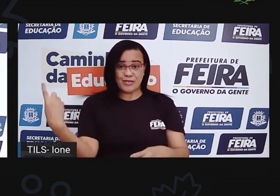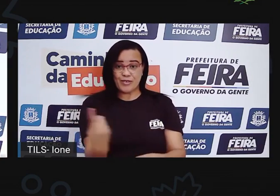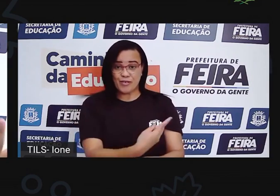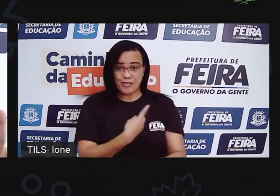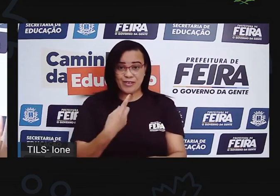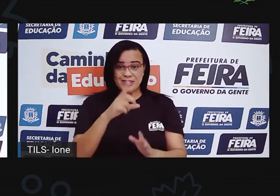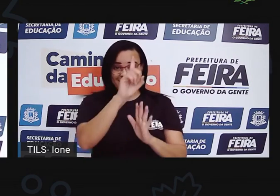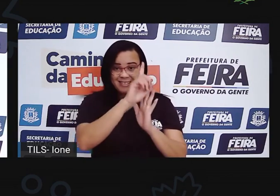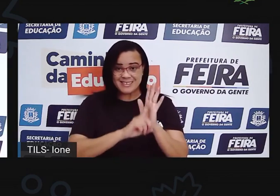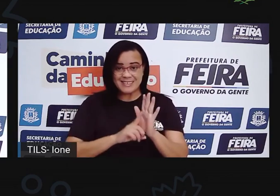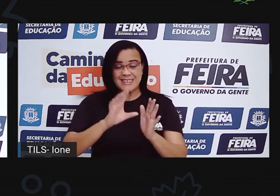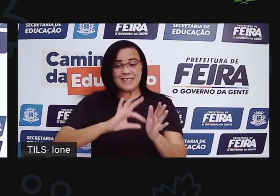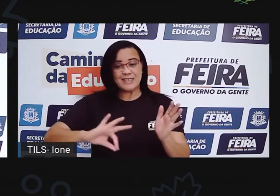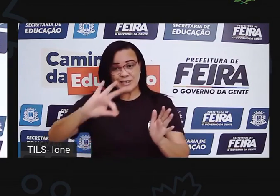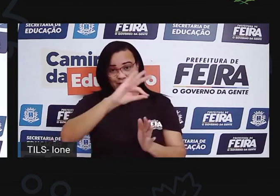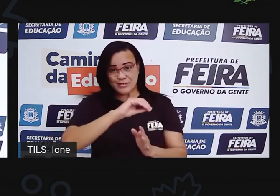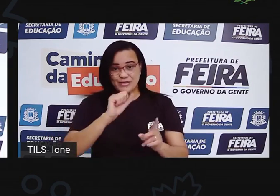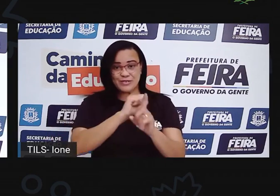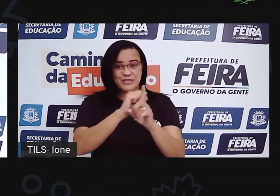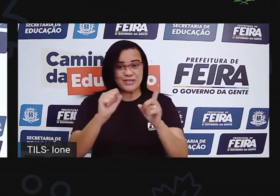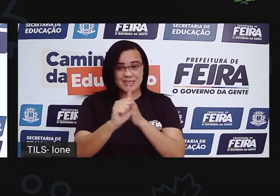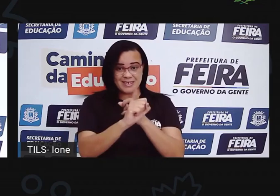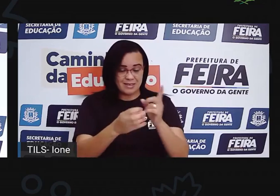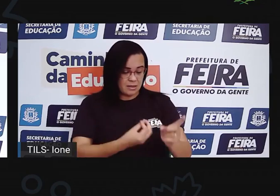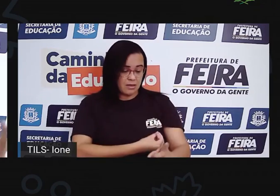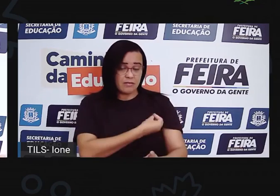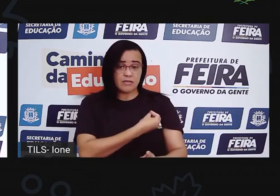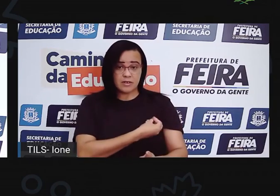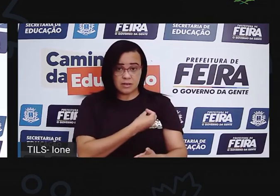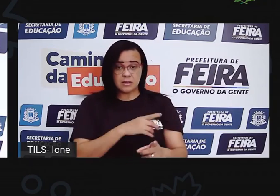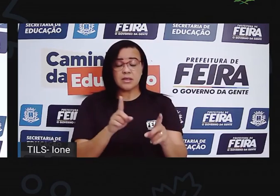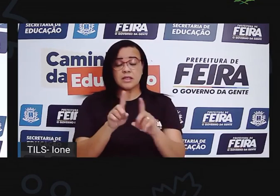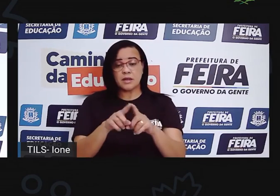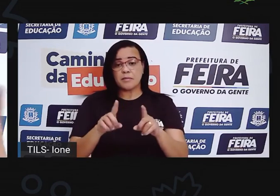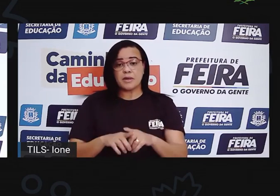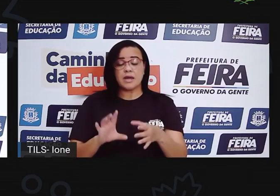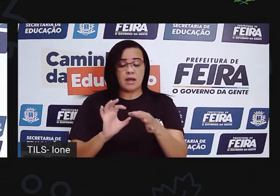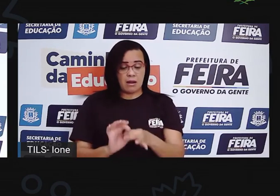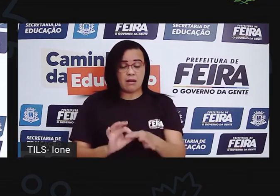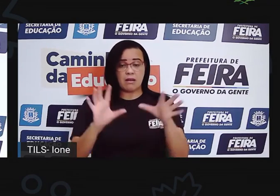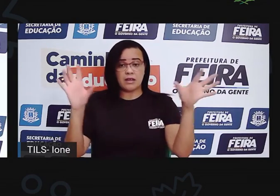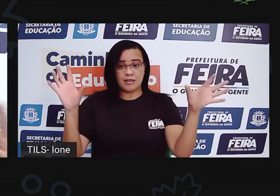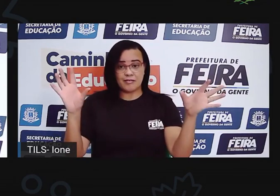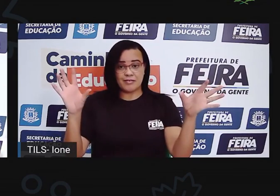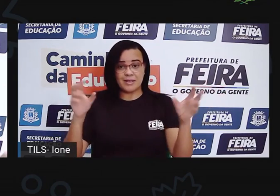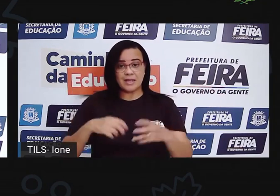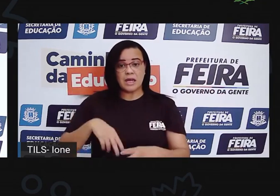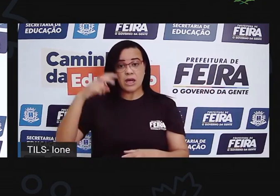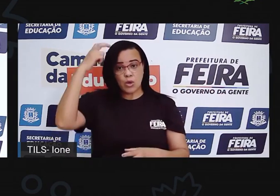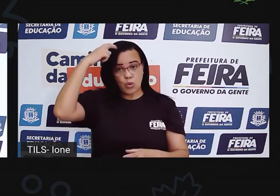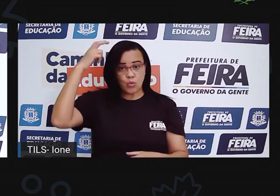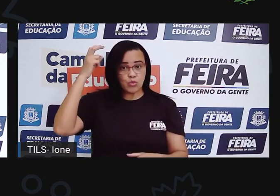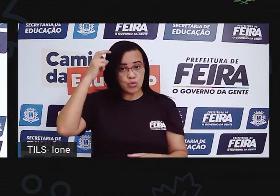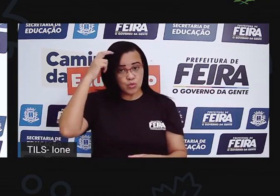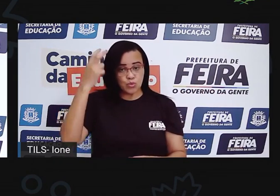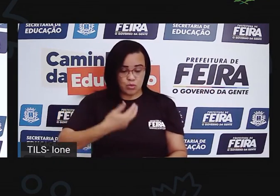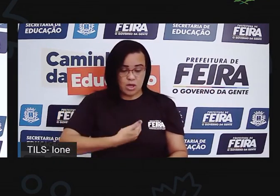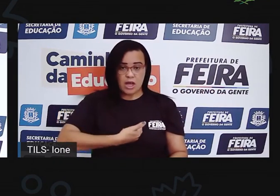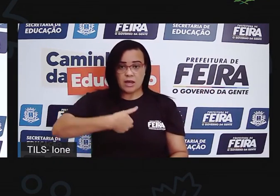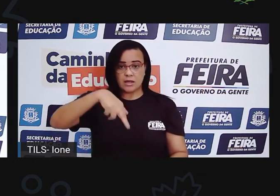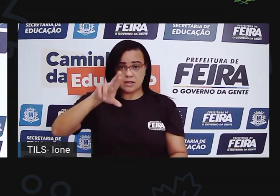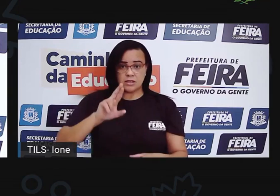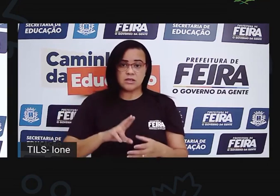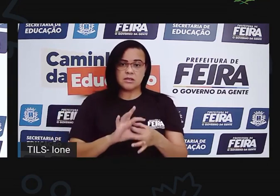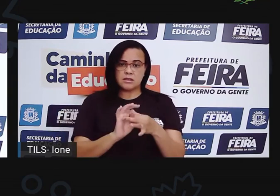direito de ser livres, né? De exercer nossa cultura, nossa religião de forma livre,